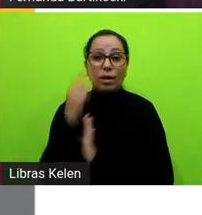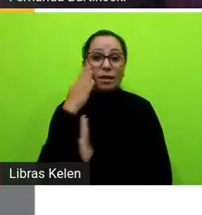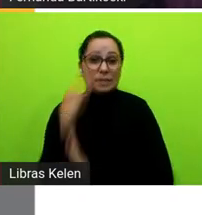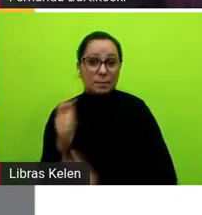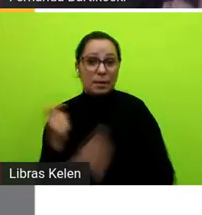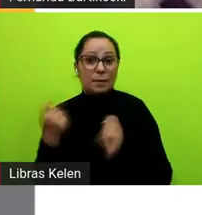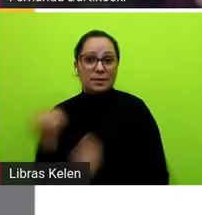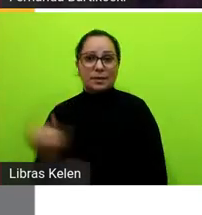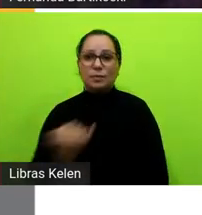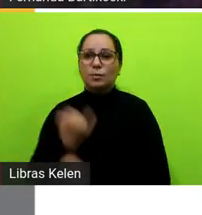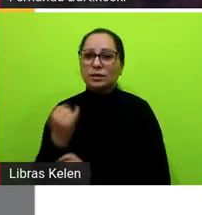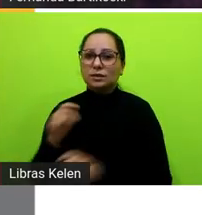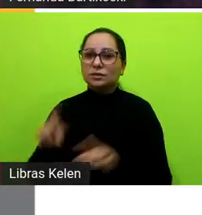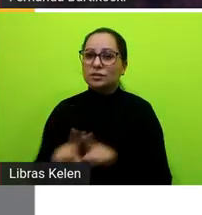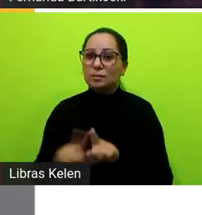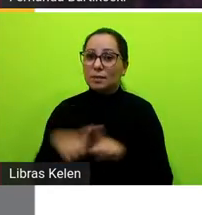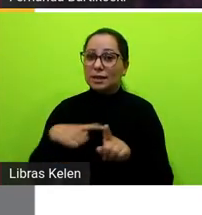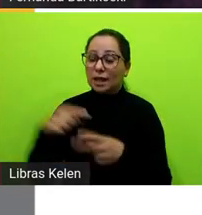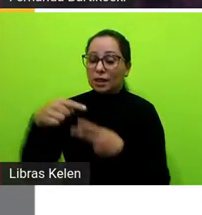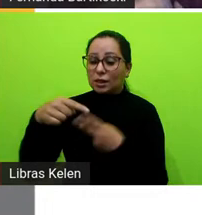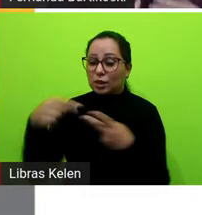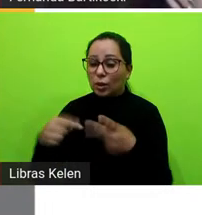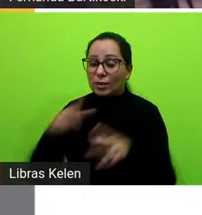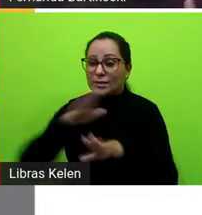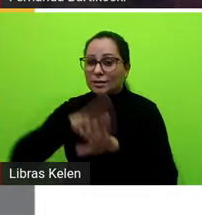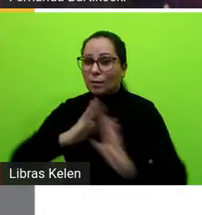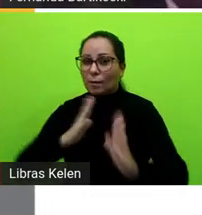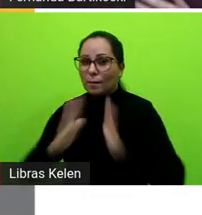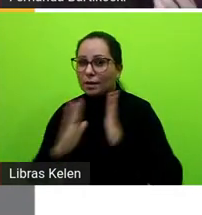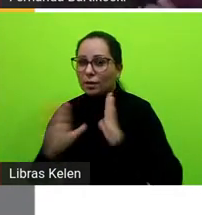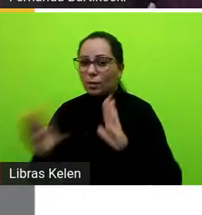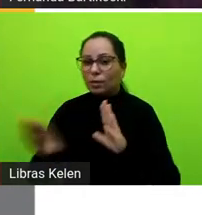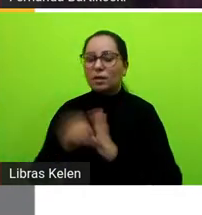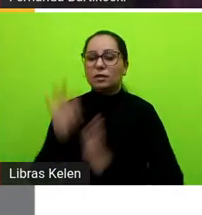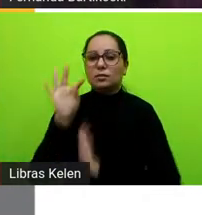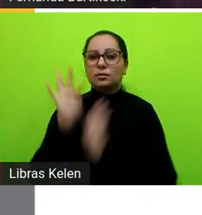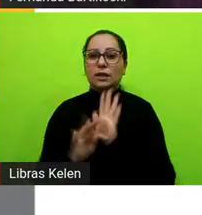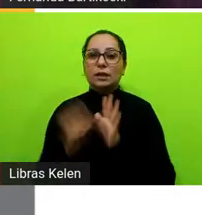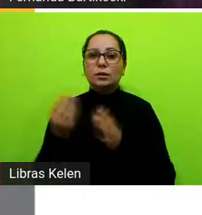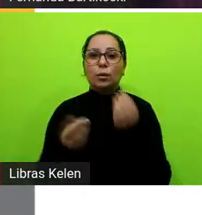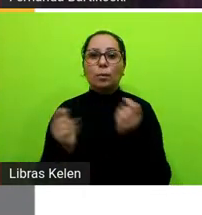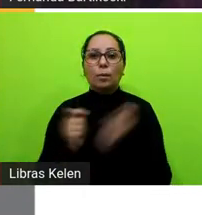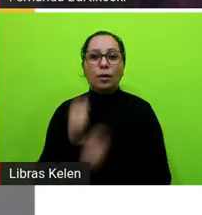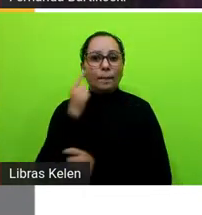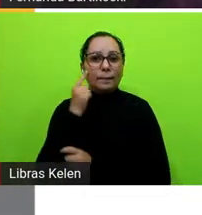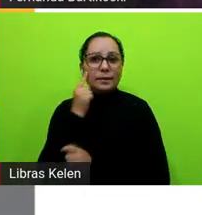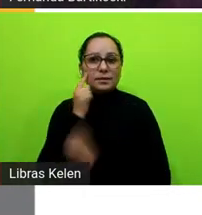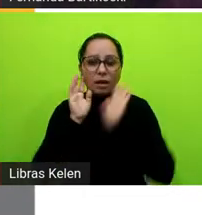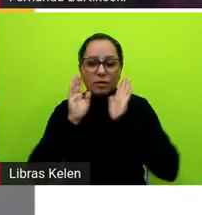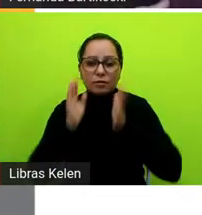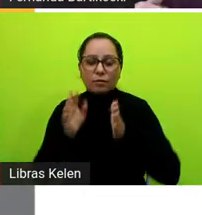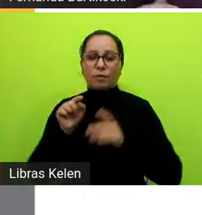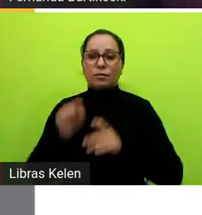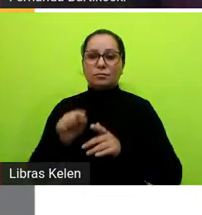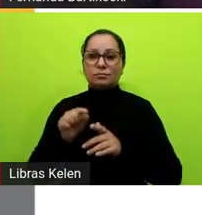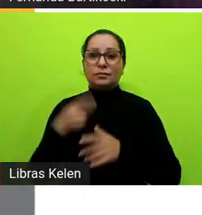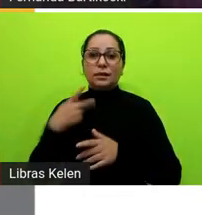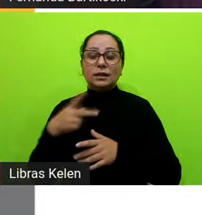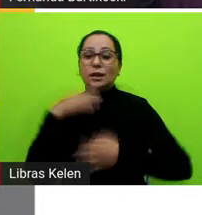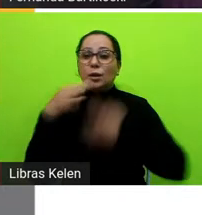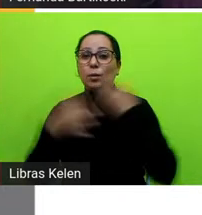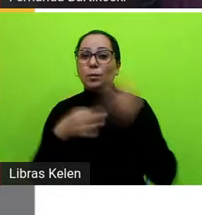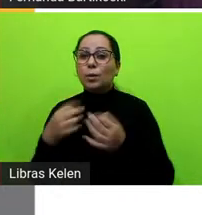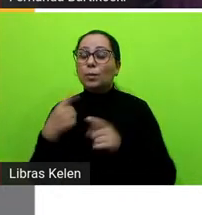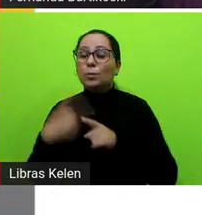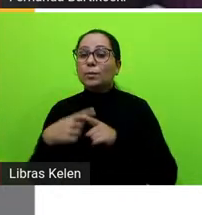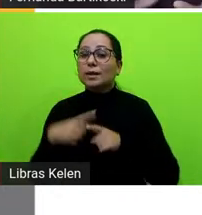que eu tenho dois tempos dentro da narrativa então como é que a gente pode pensar sobre isso em sua opinião porque há dois tempos